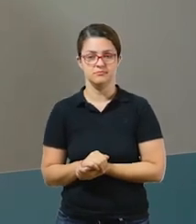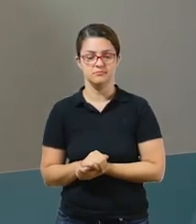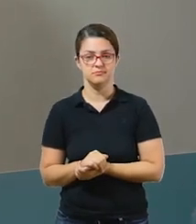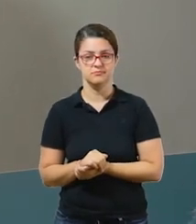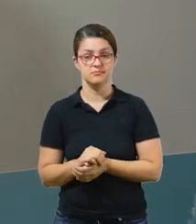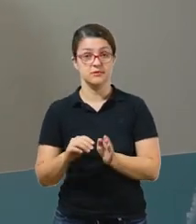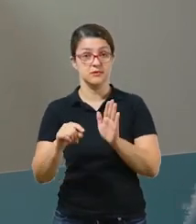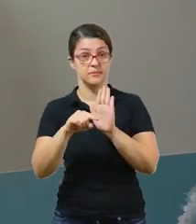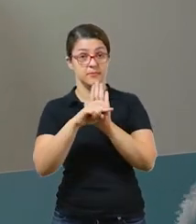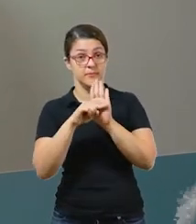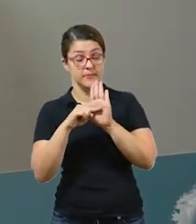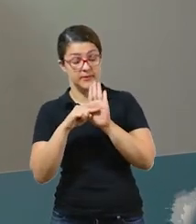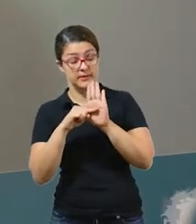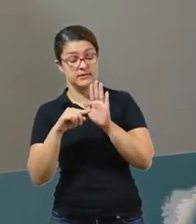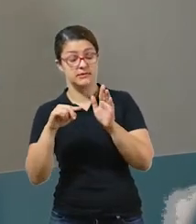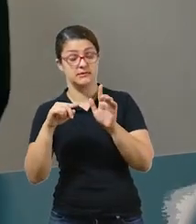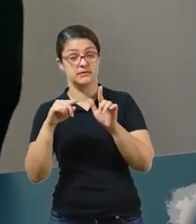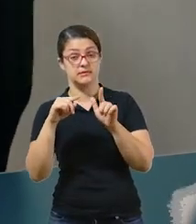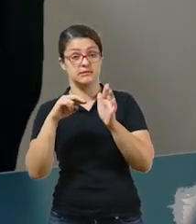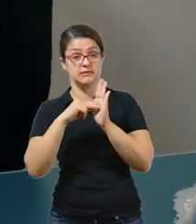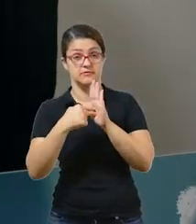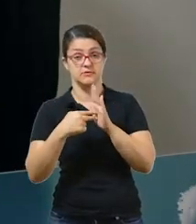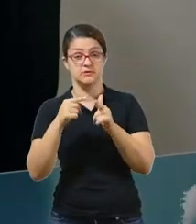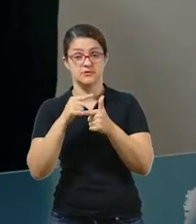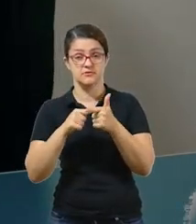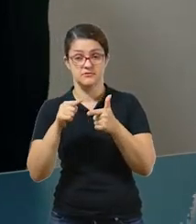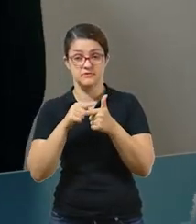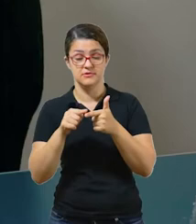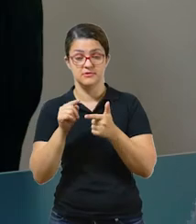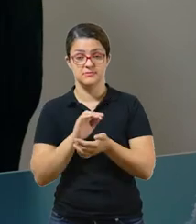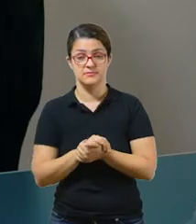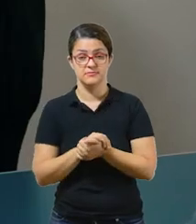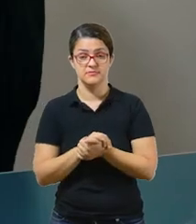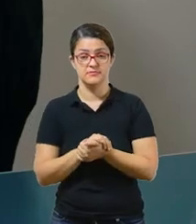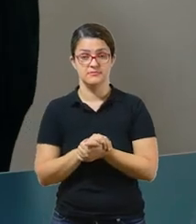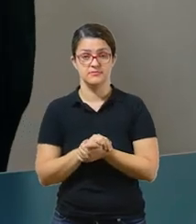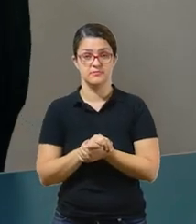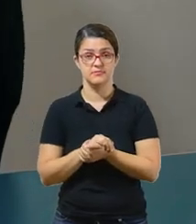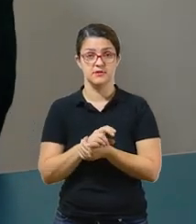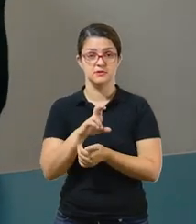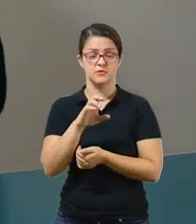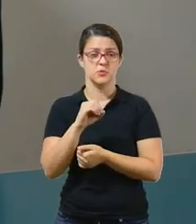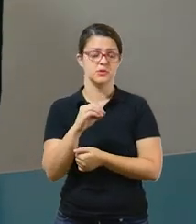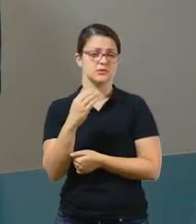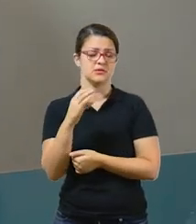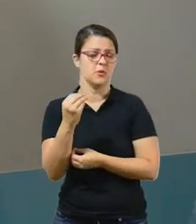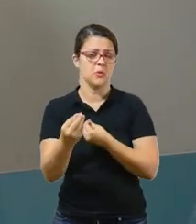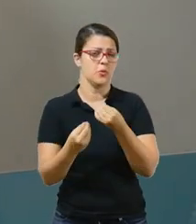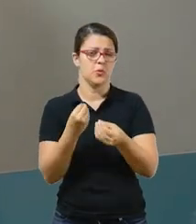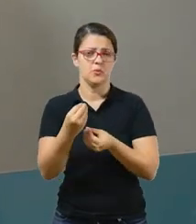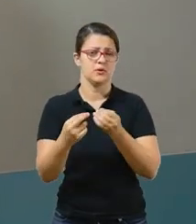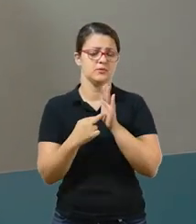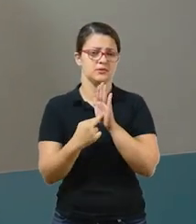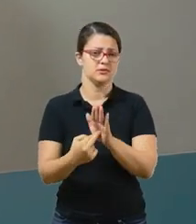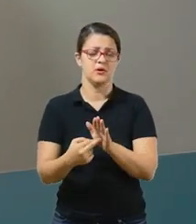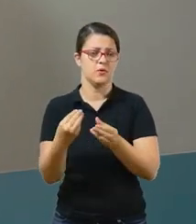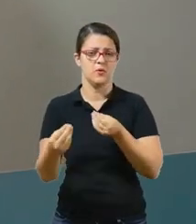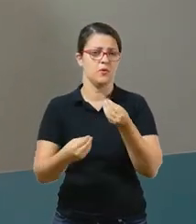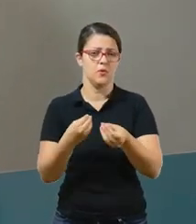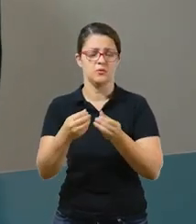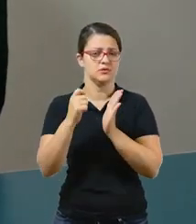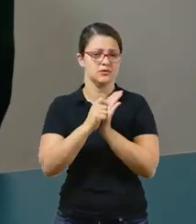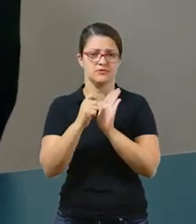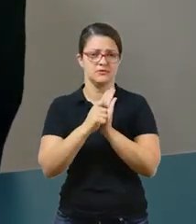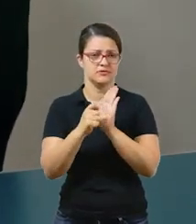significa divisão, temos um 1. Agora, 50 centavos. Como que você representaria? Como você